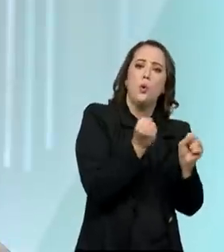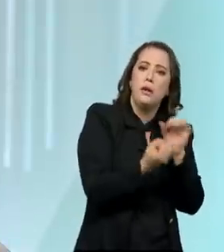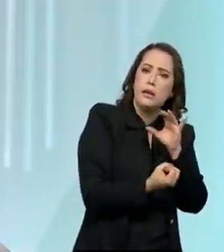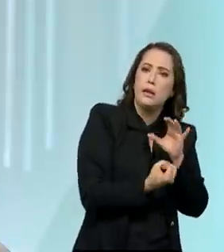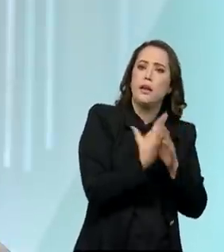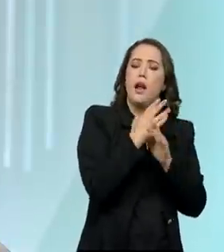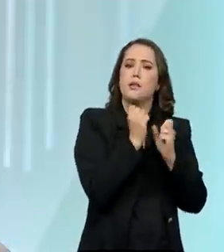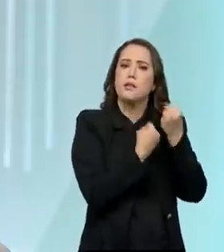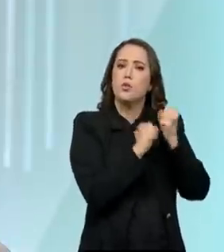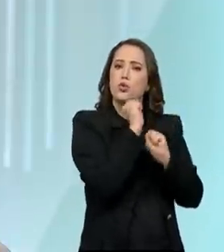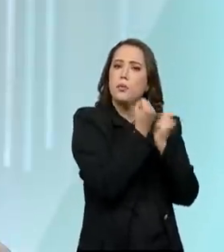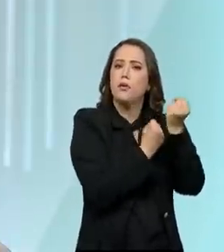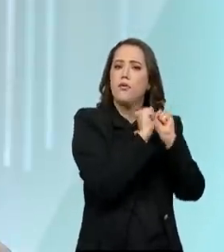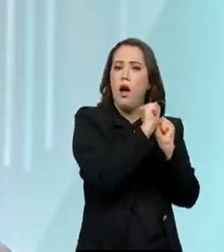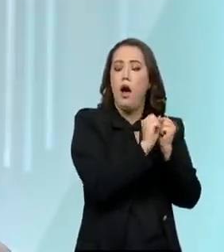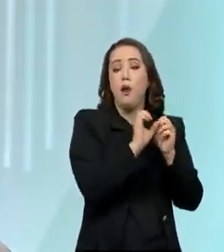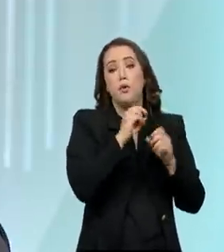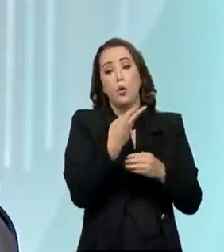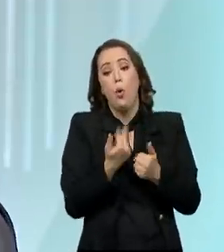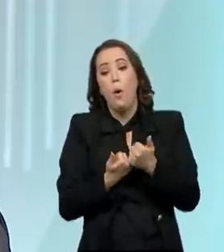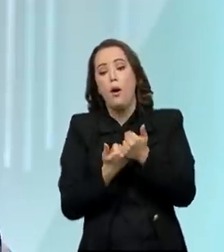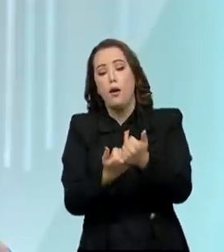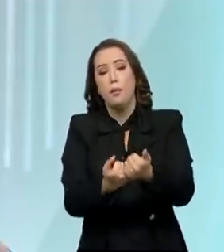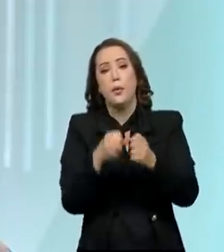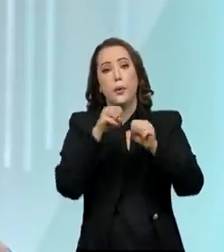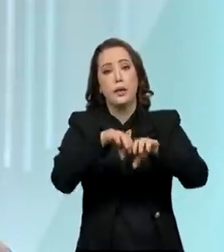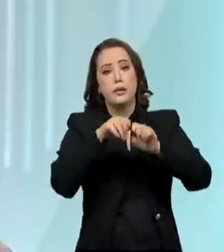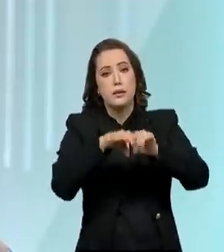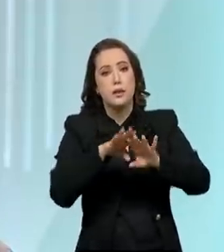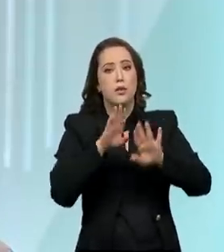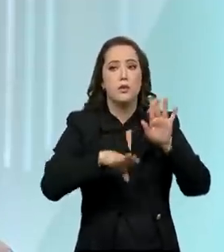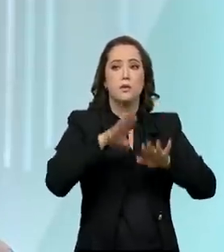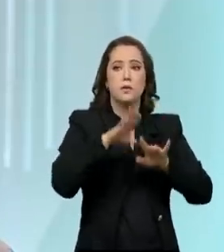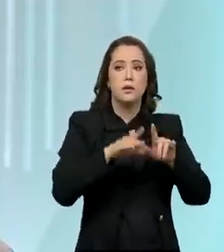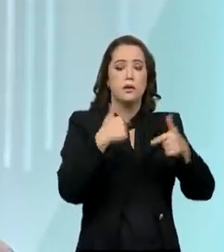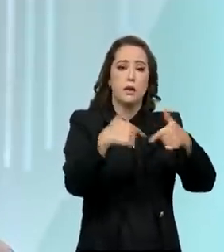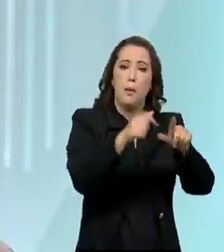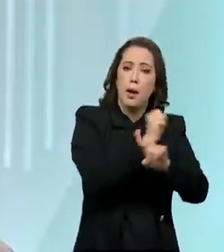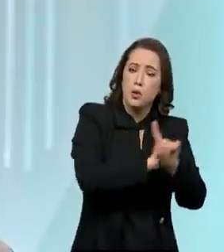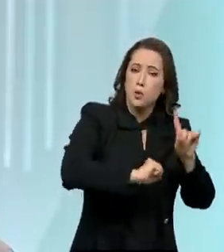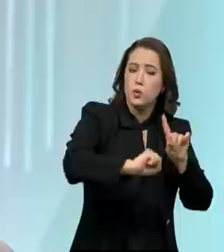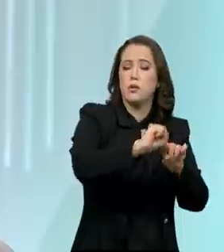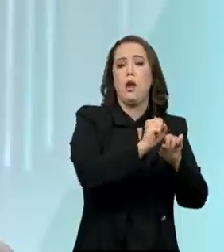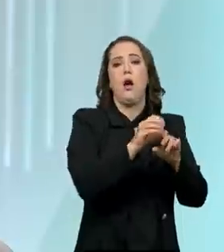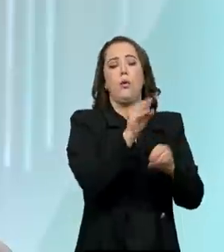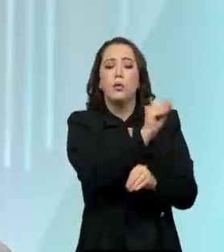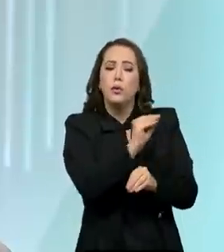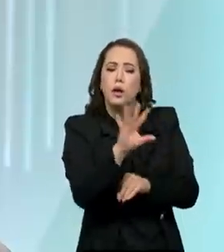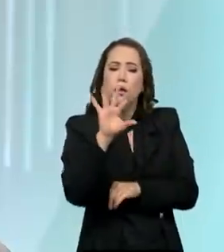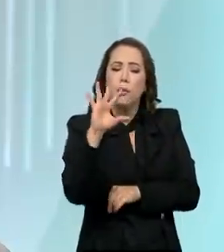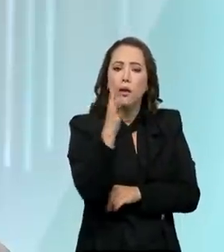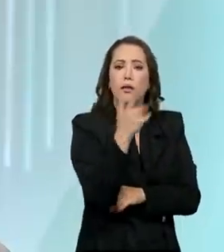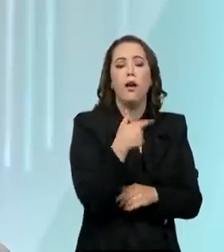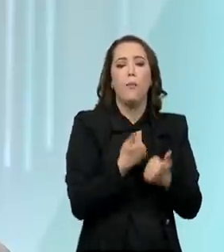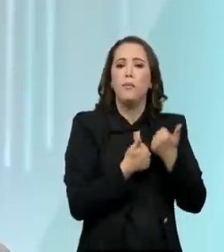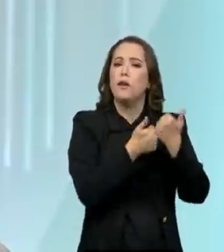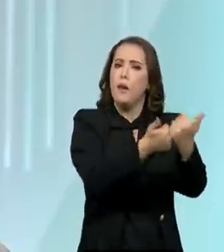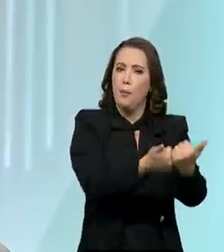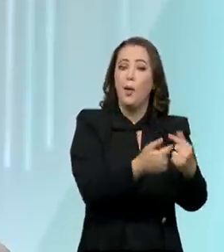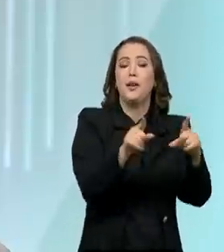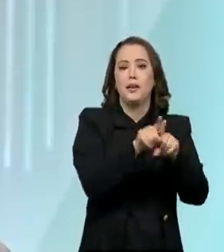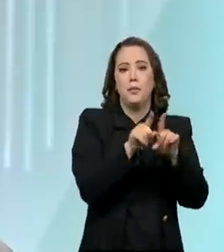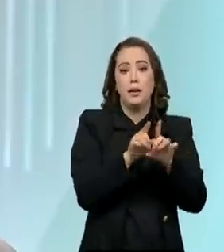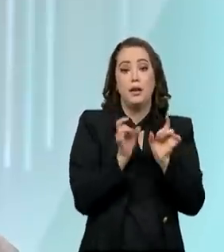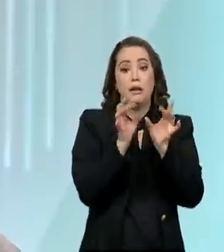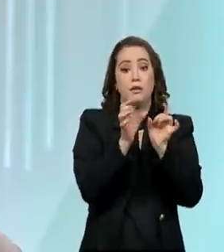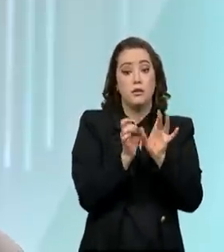social e ambiental, algum apoio de educação, alguma ação social, alguma restauração ambiental. E apoia essas empresas na exportação